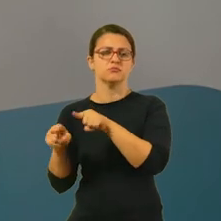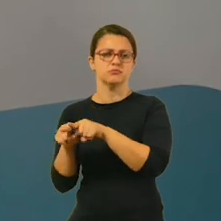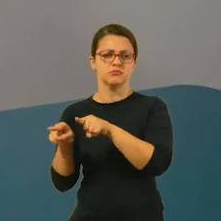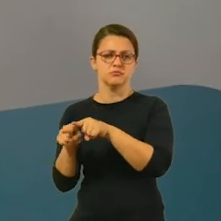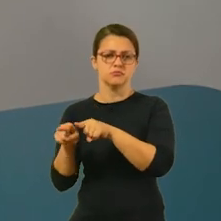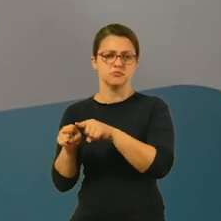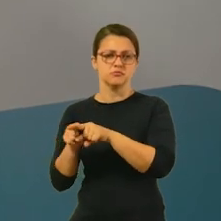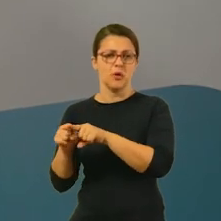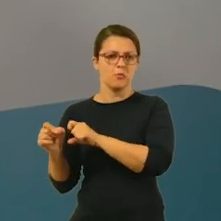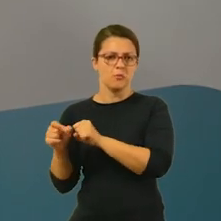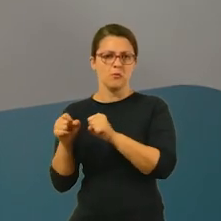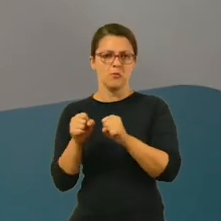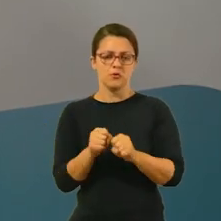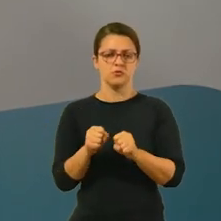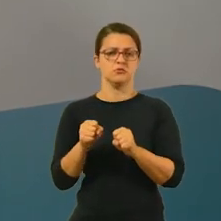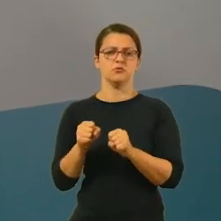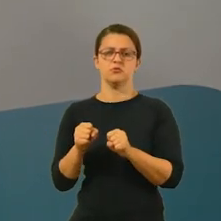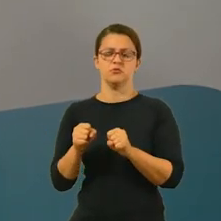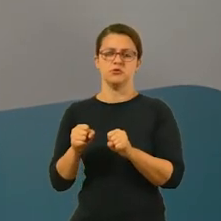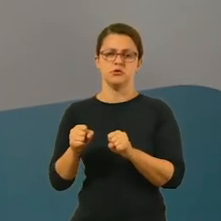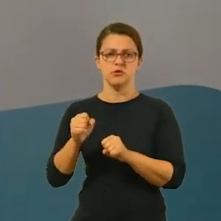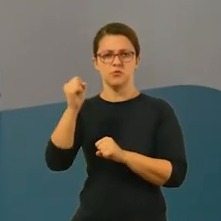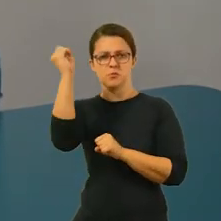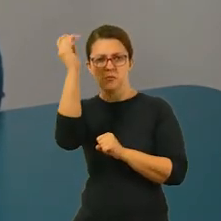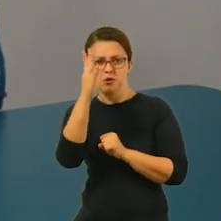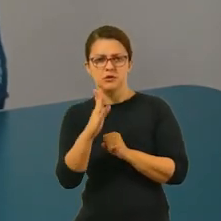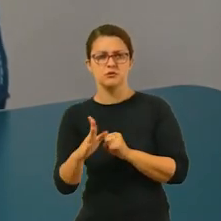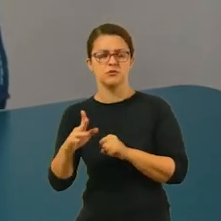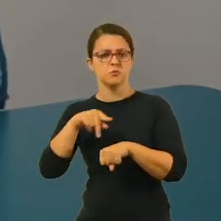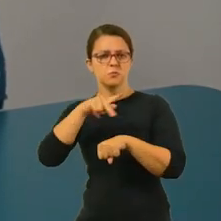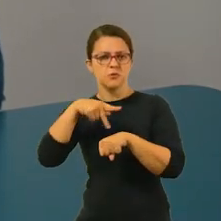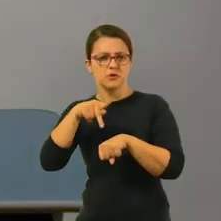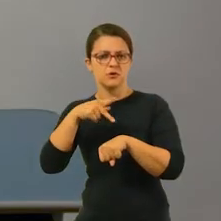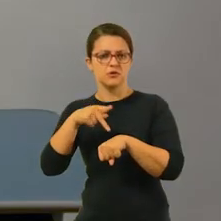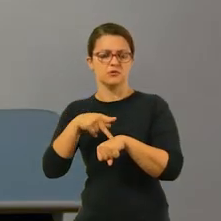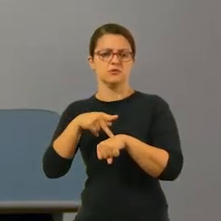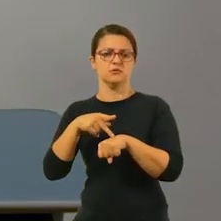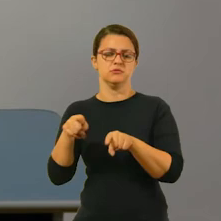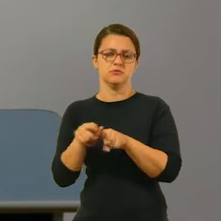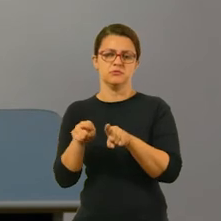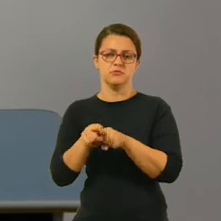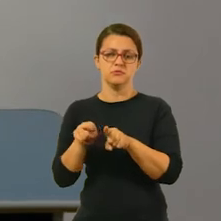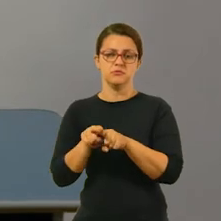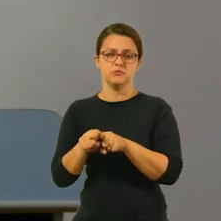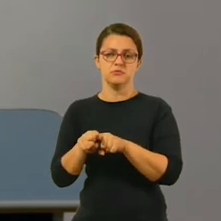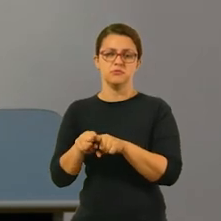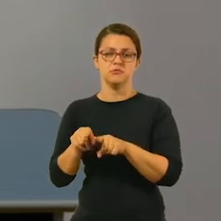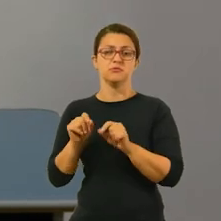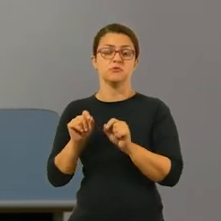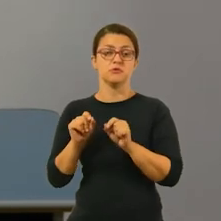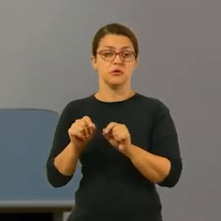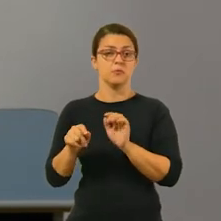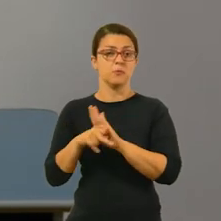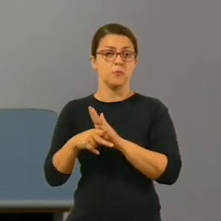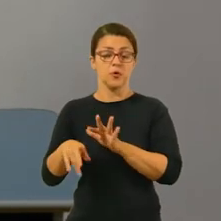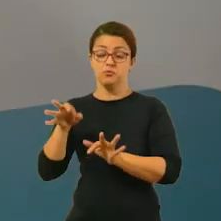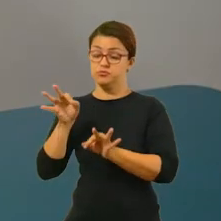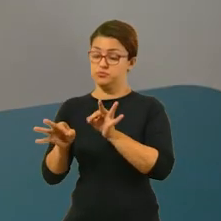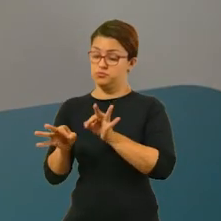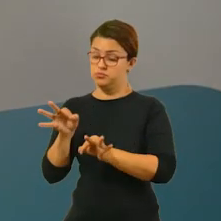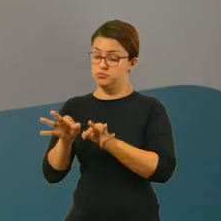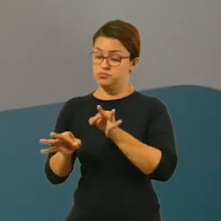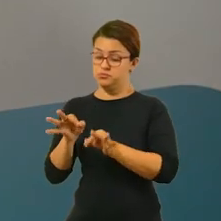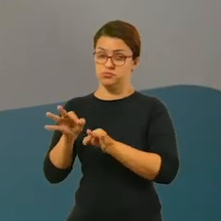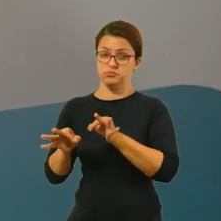exerce o poder sobre o Estado ou nação. Então, agora a gente pode concluir que o Estado, ele é jurídico.